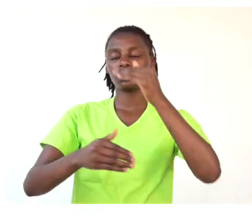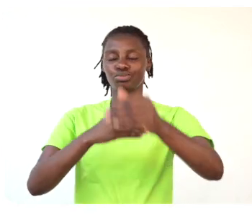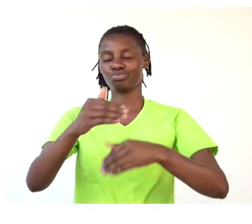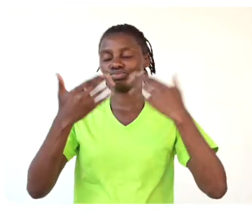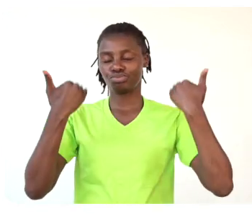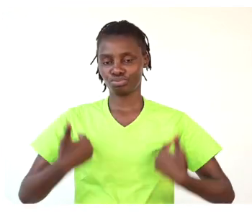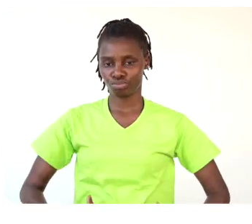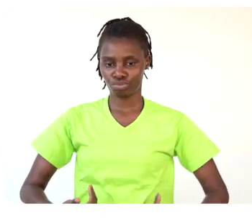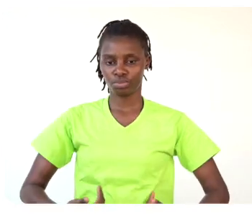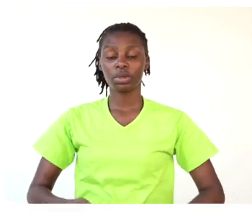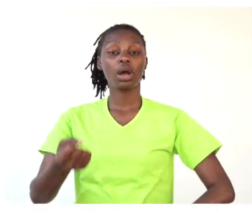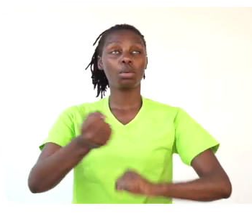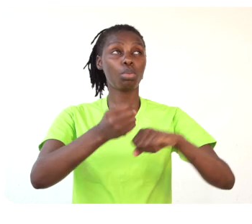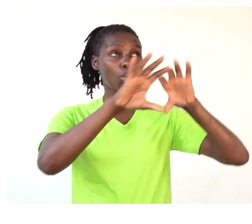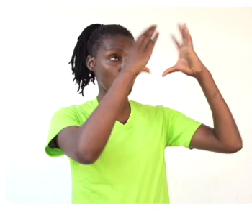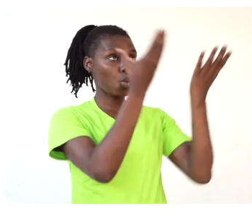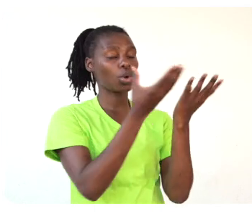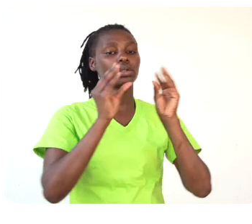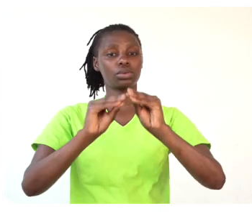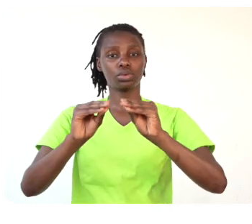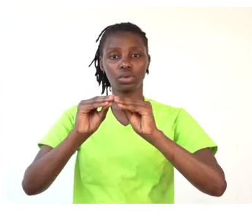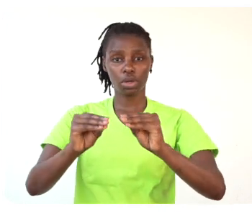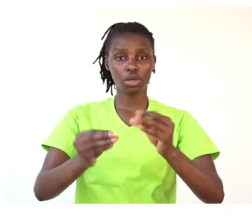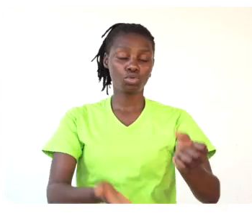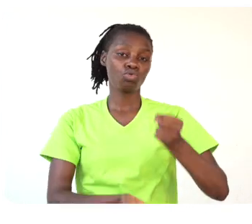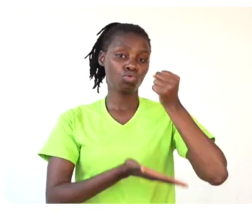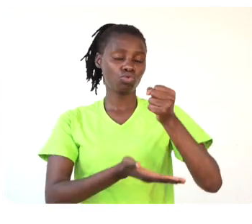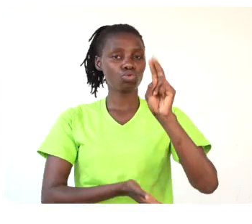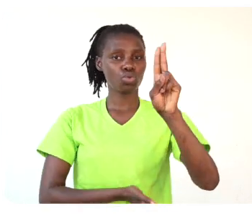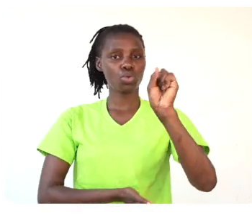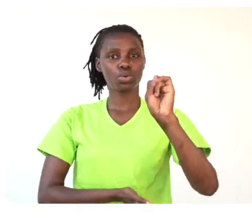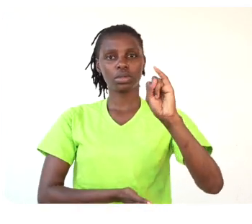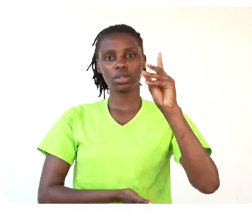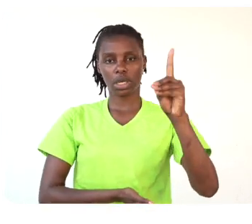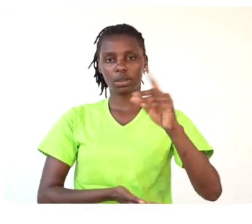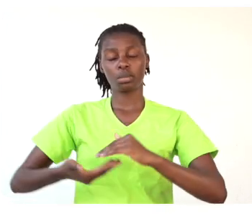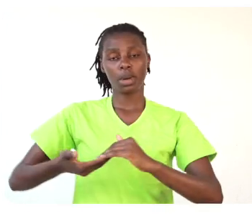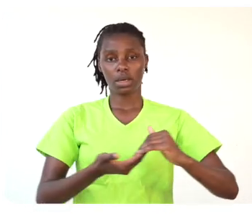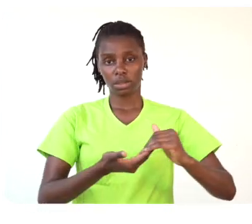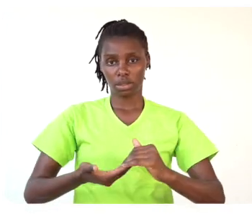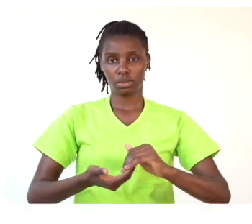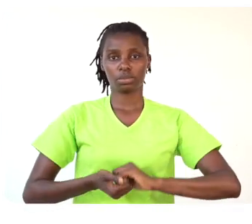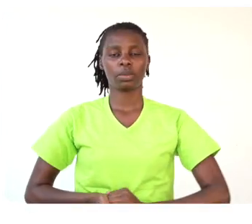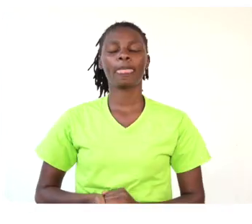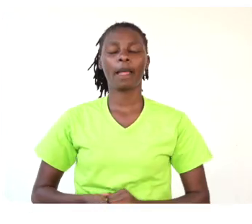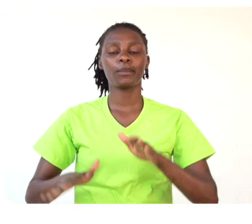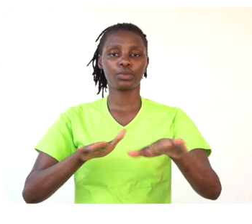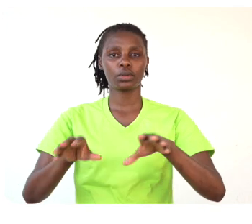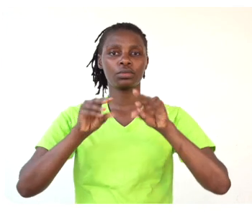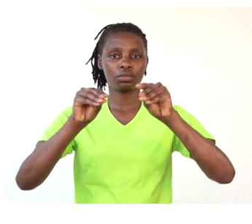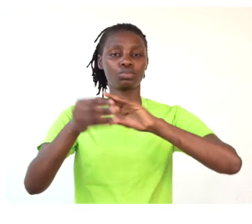Educação e Desenvolvimento Humano com o apoio da World Education, financiado pela USAID e implementado em